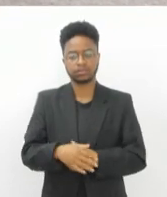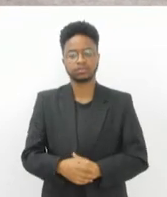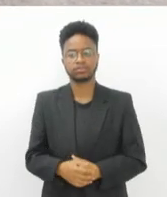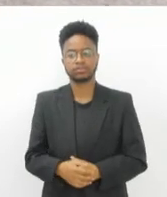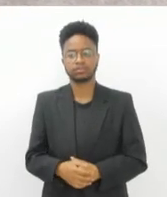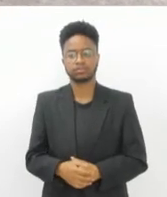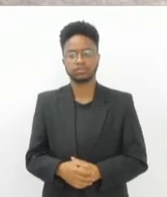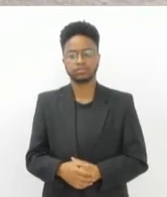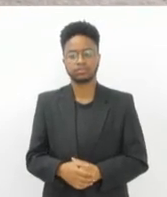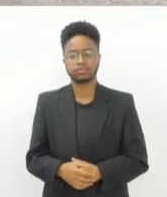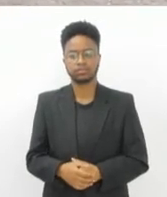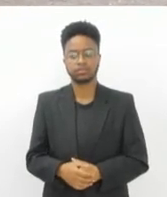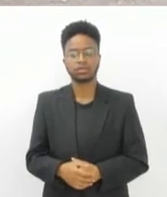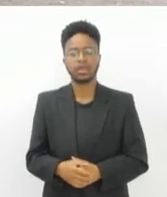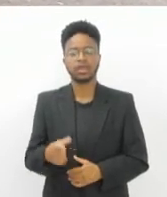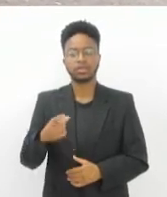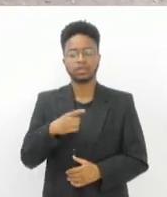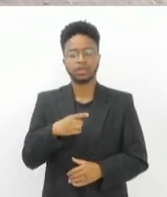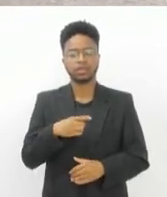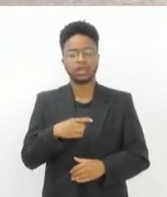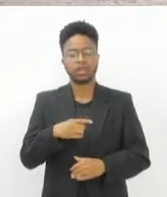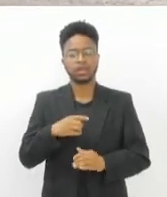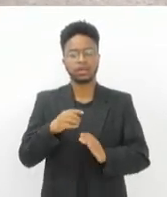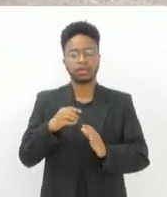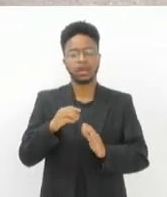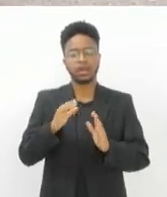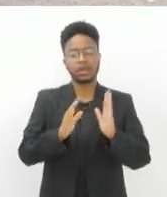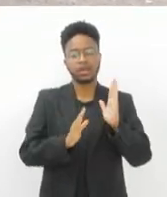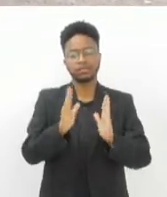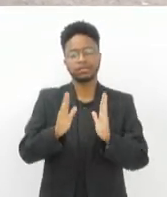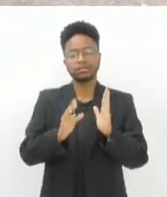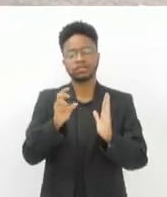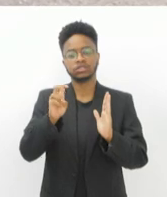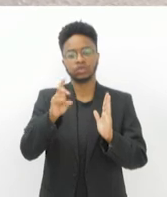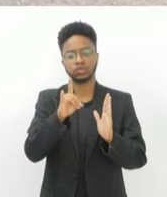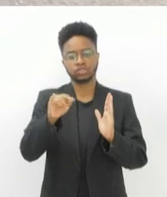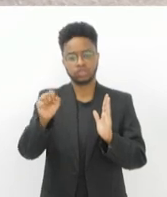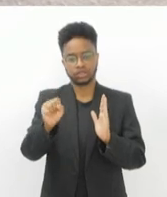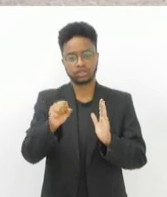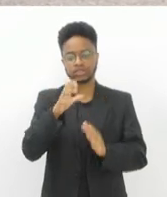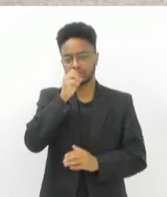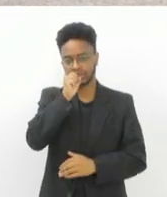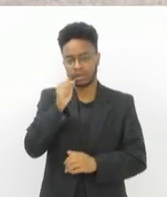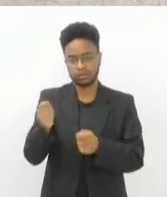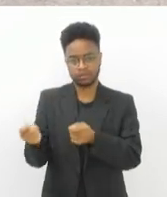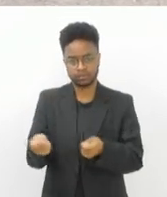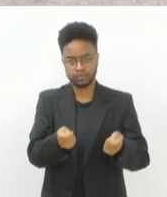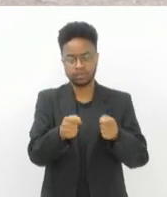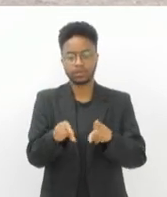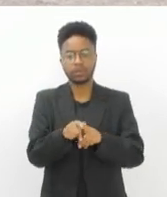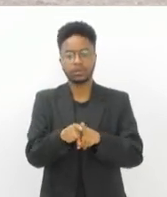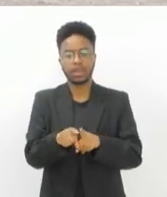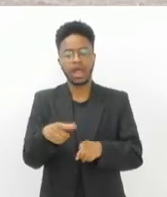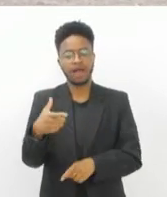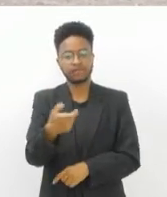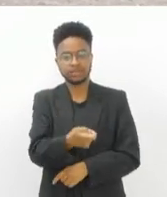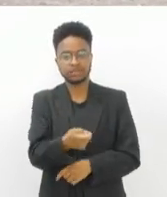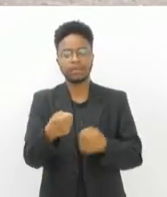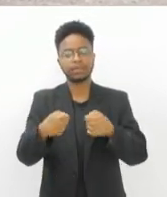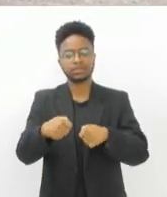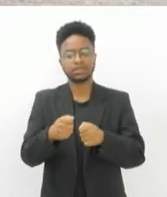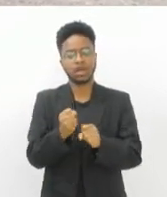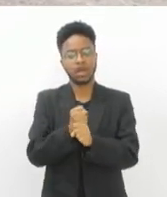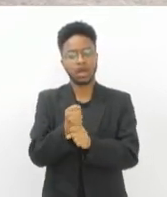anos, de forma escalonada, em cinco datas, sempre aos sábados. Vale lembrar que a vacina deve ser administrada anualmente e é a